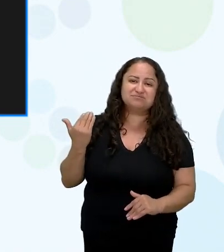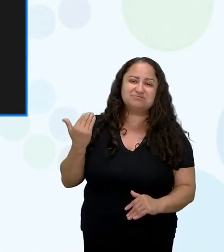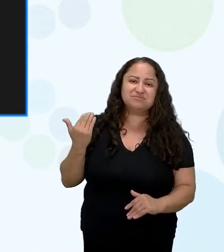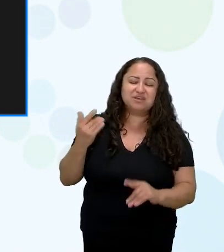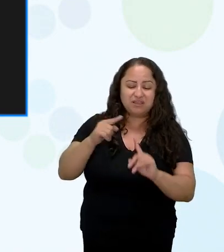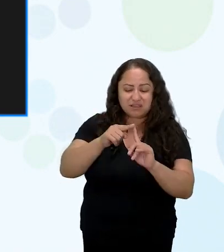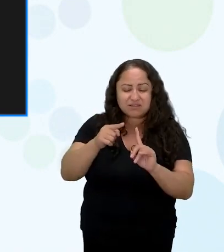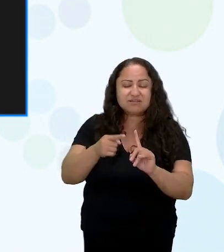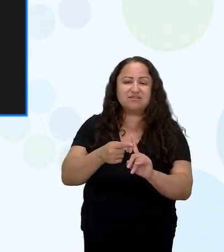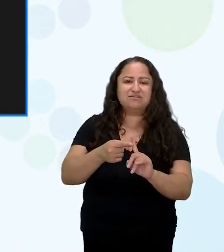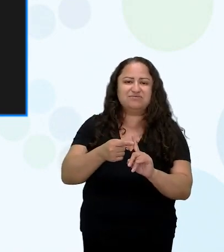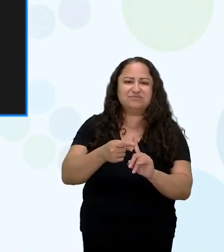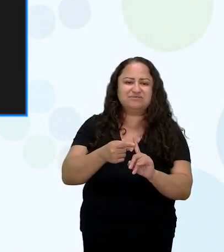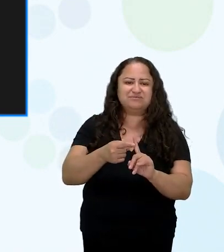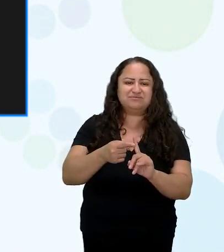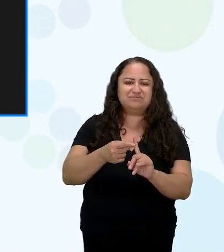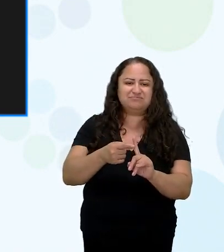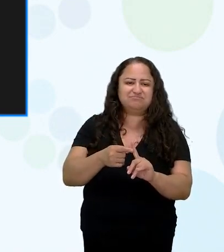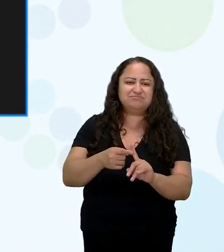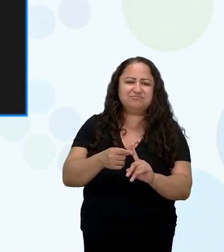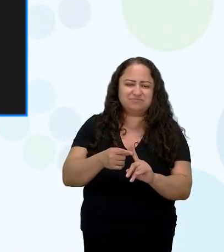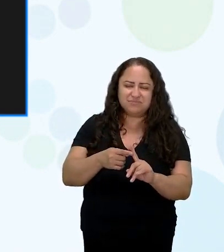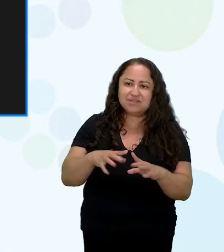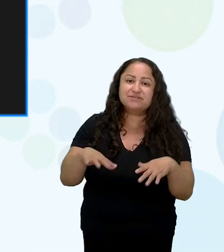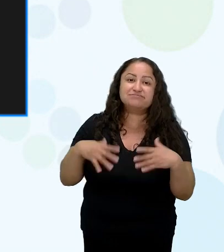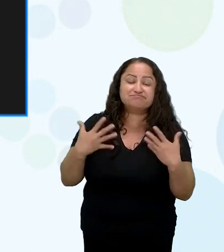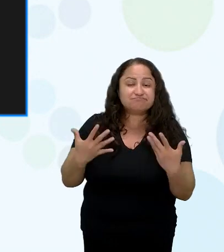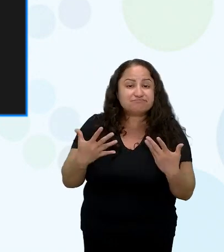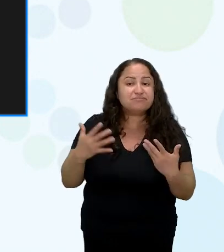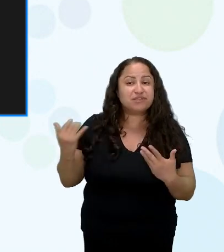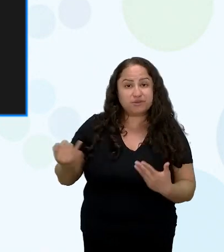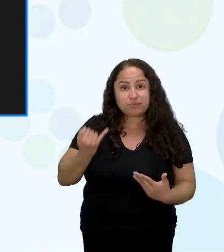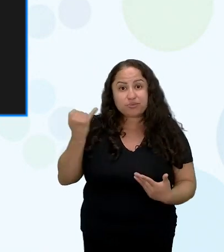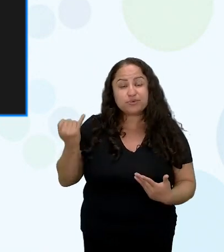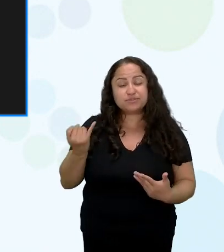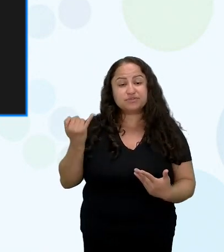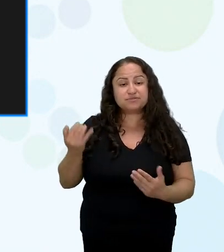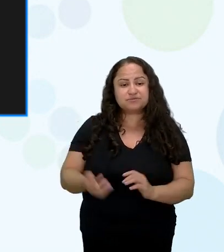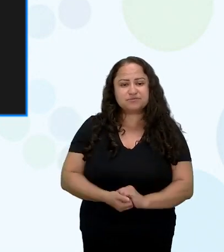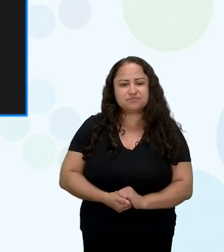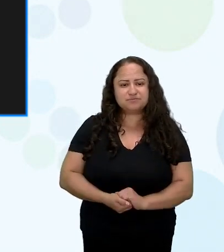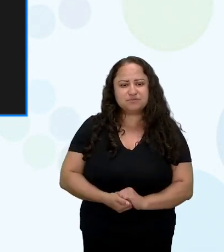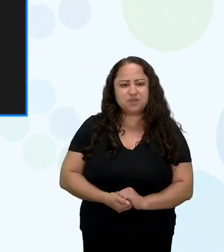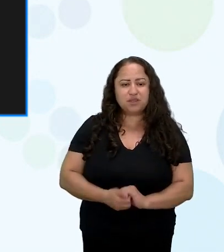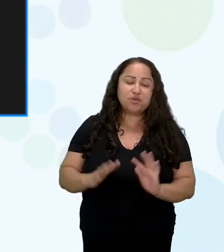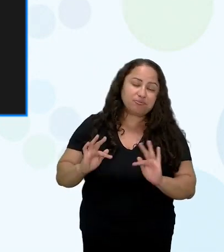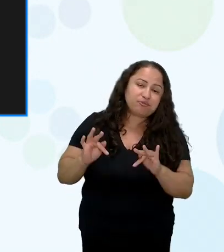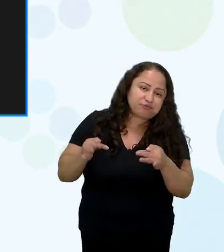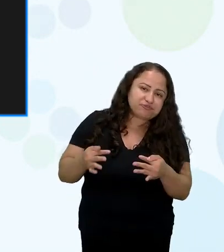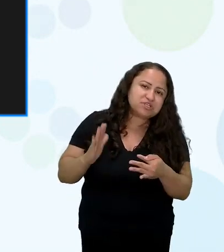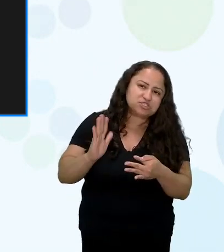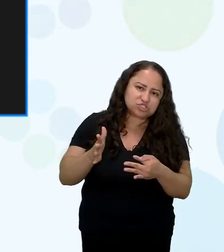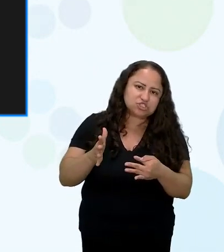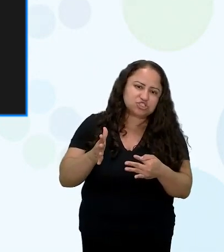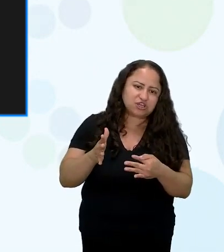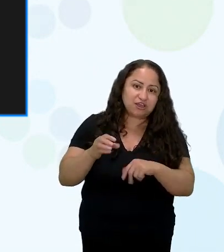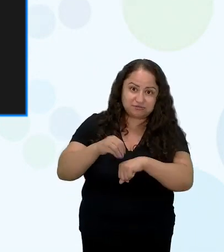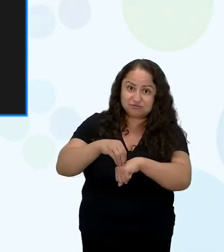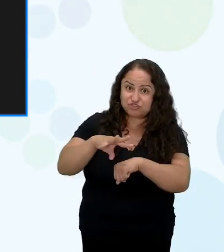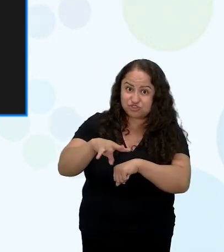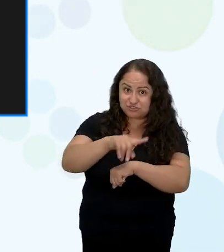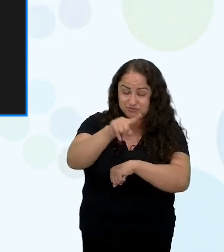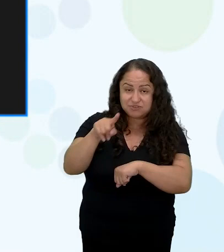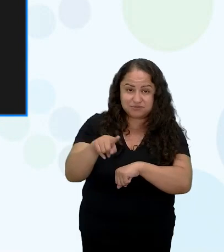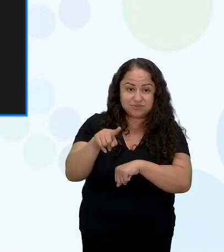é é muito muito essa questão muito importante e no finalzinho já dando spoiler né